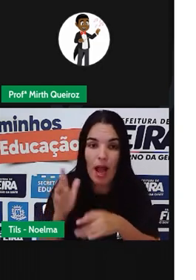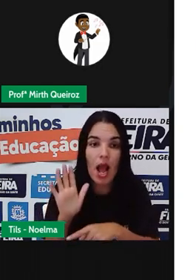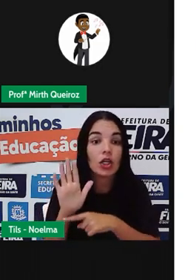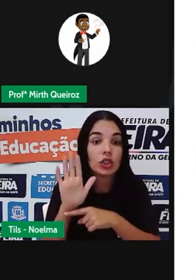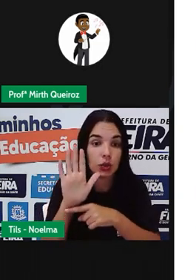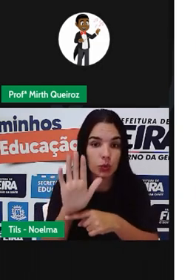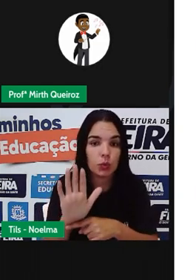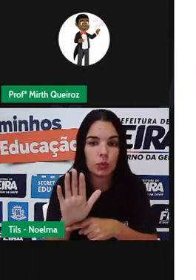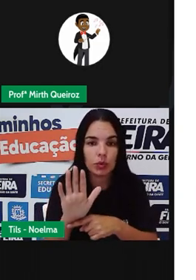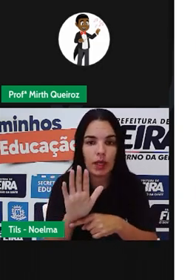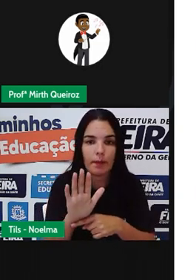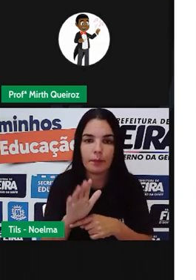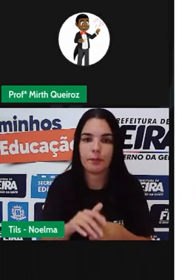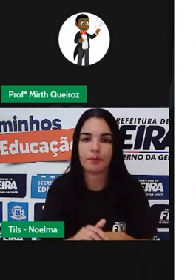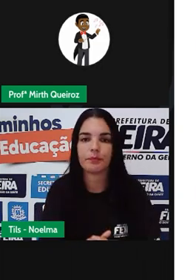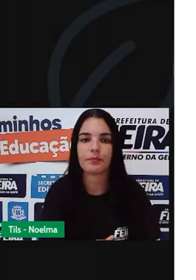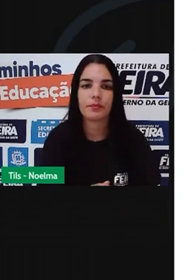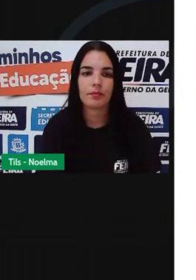mudinhas aqui da água aqui.